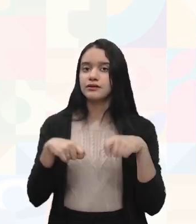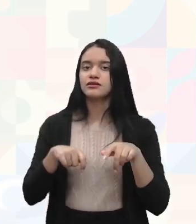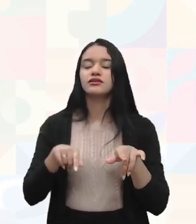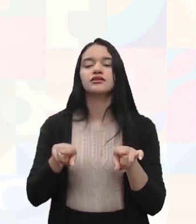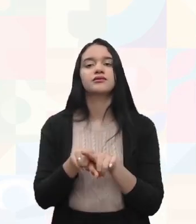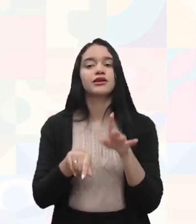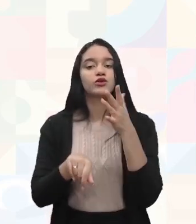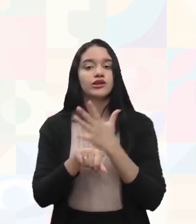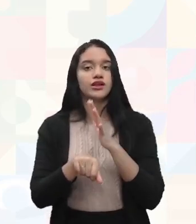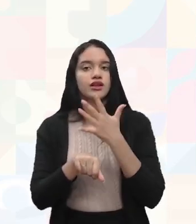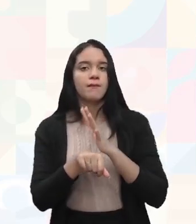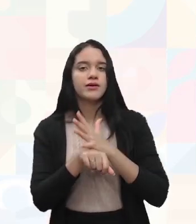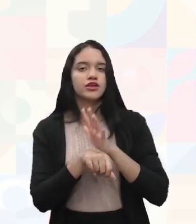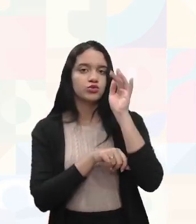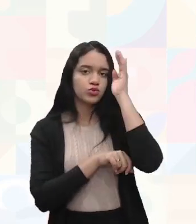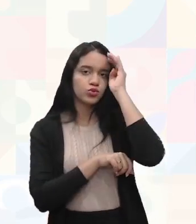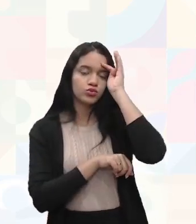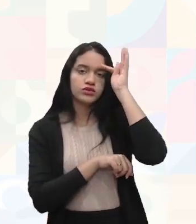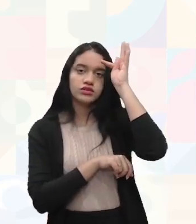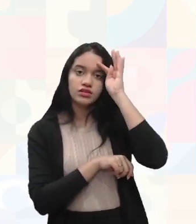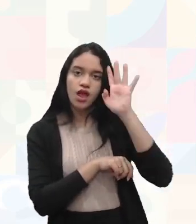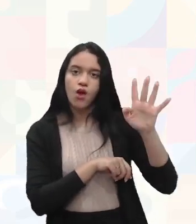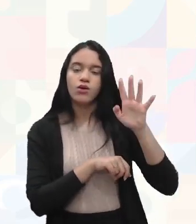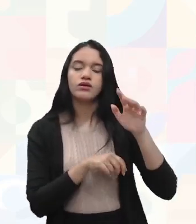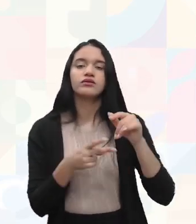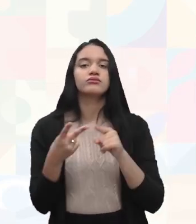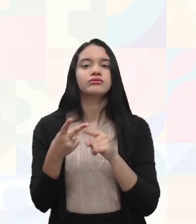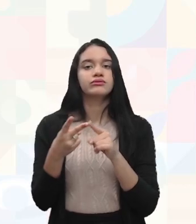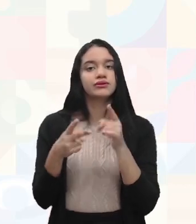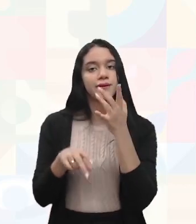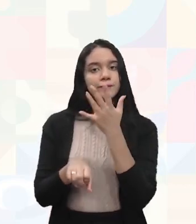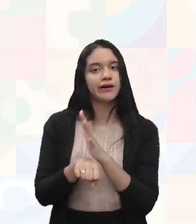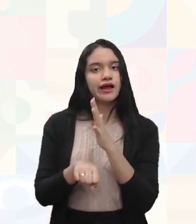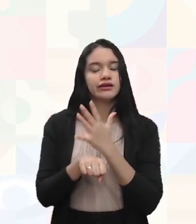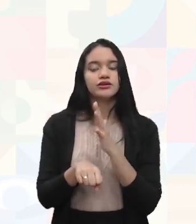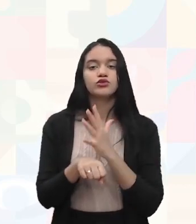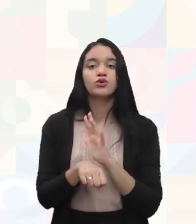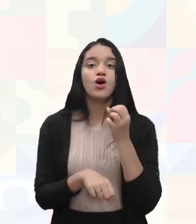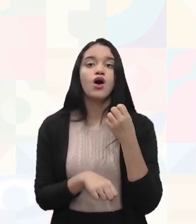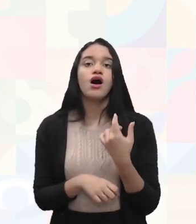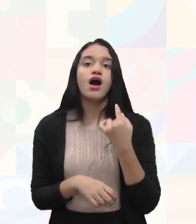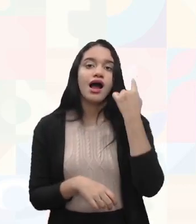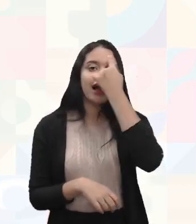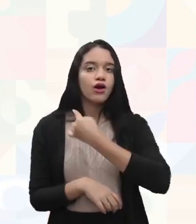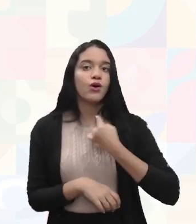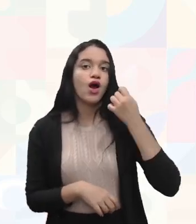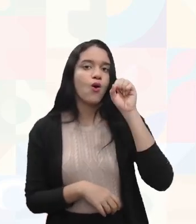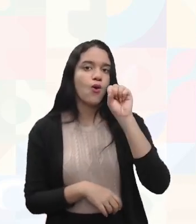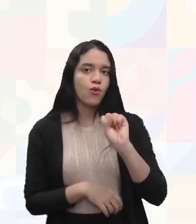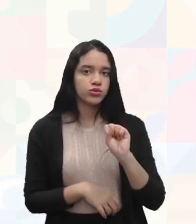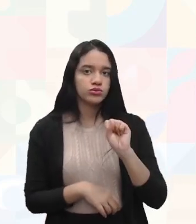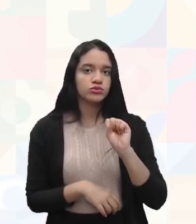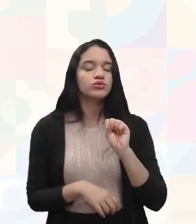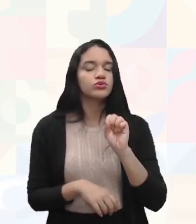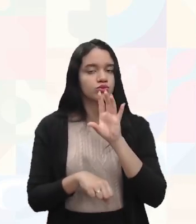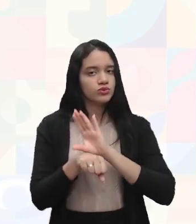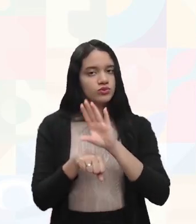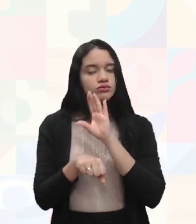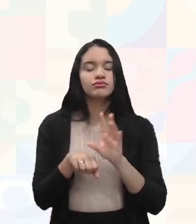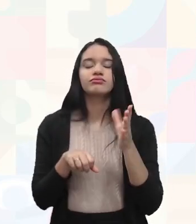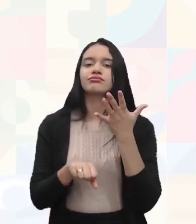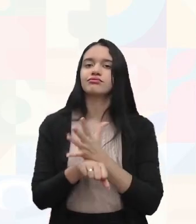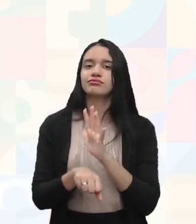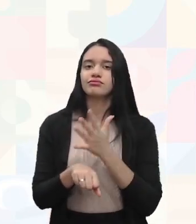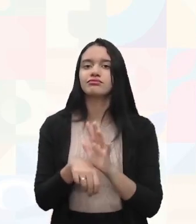teórico, né? É um treinamento que dá, no mínimo, oito horas para a carga horária. Inclusive, nesse treinamento, também